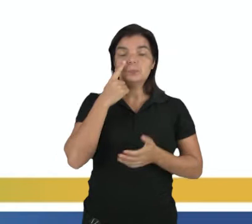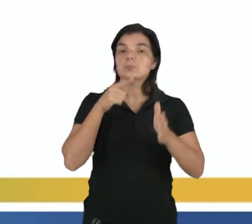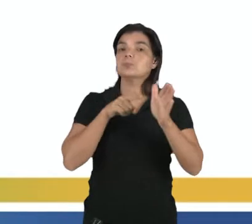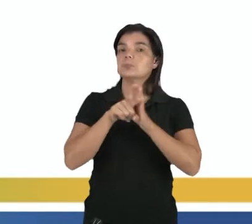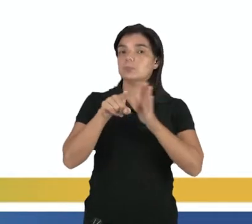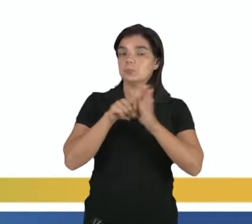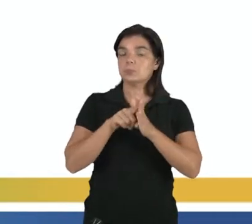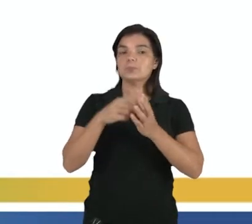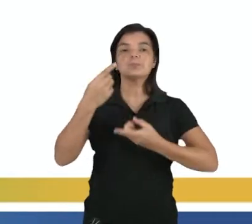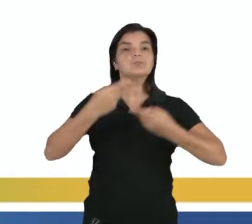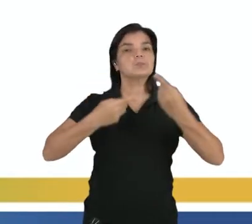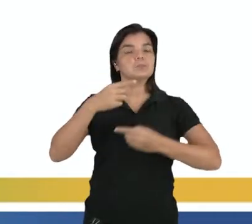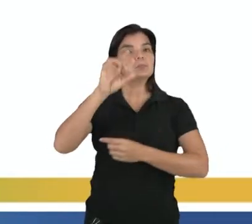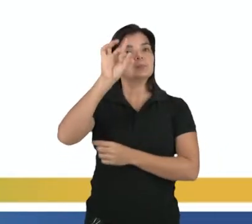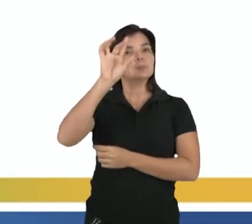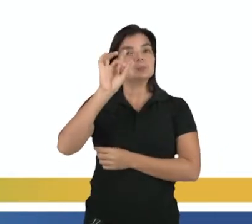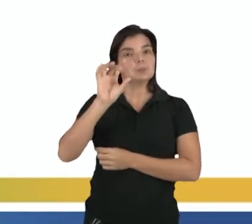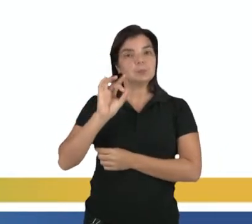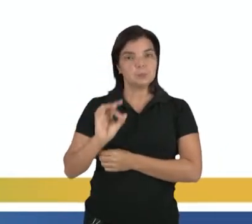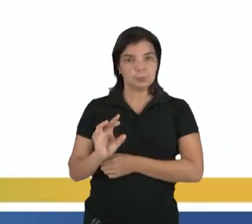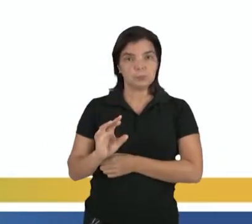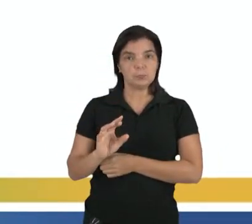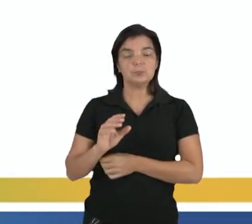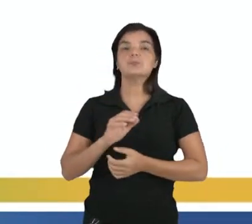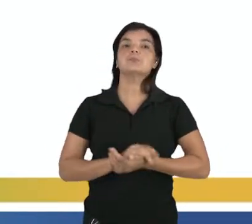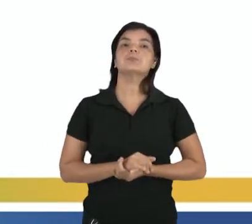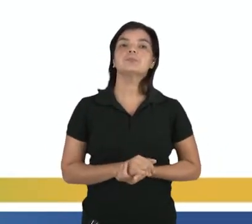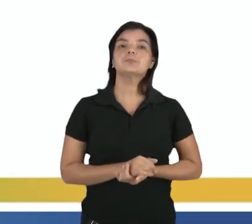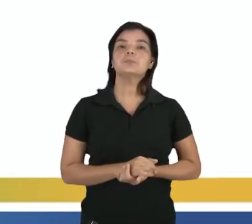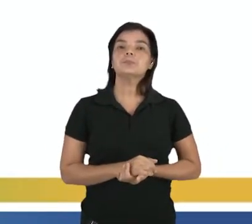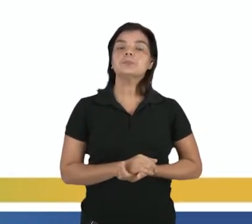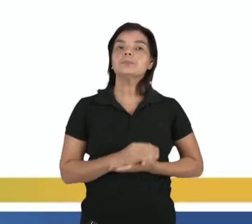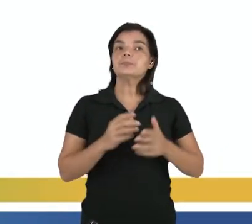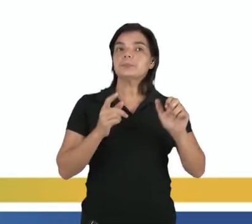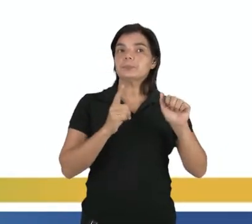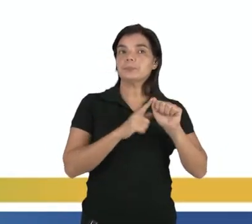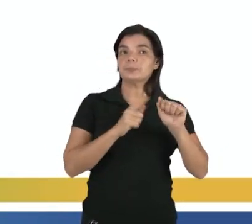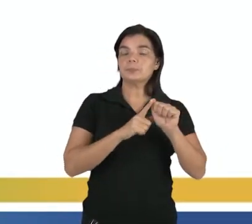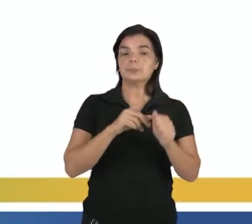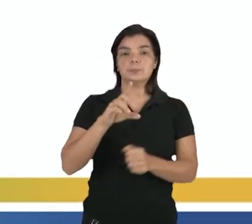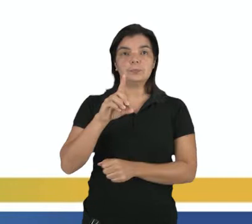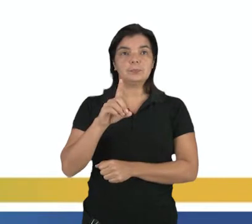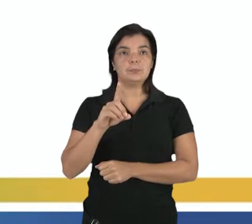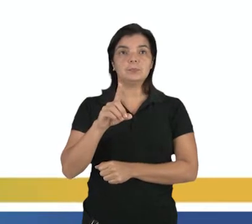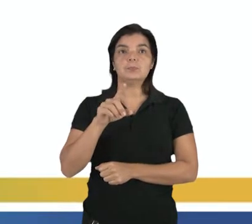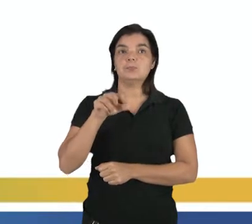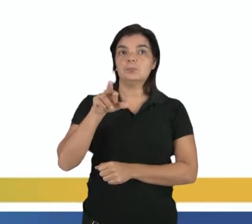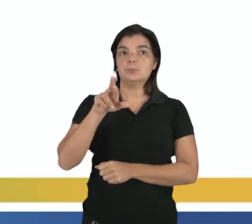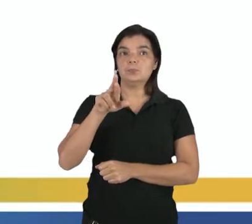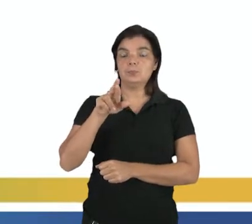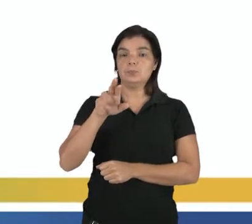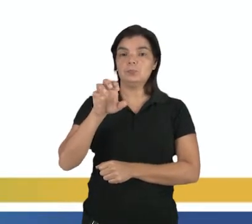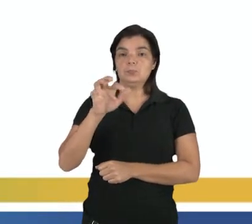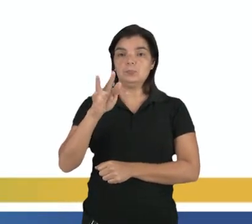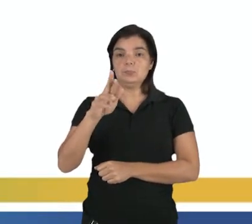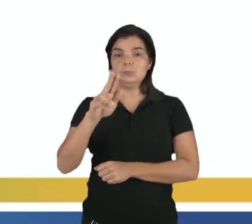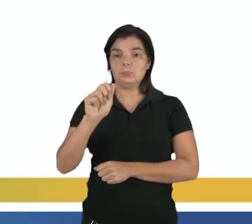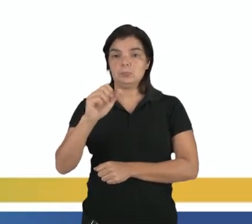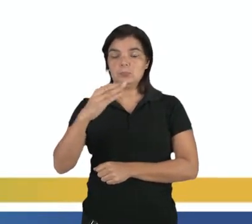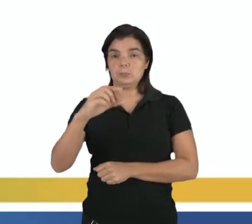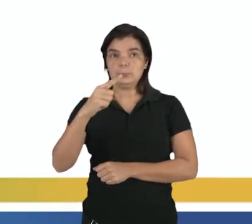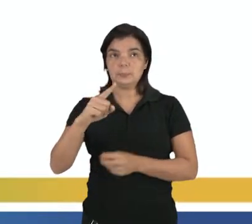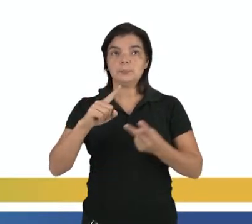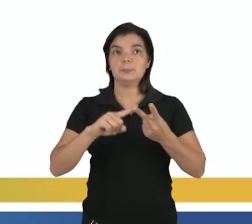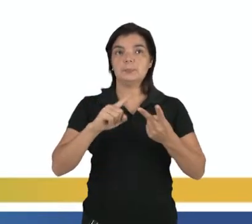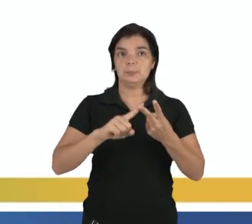questão aqui para a gente discutir cada um desses fenômenos aqui, ó, tá. A refração, né, e a reflexão a gente discutiu lá